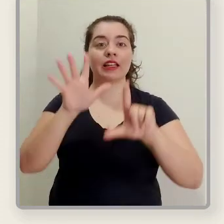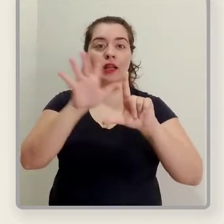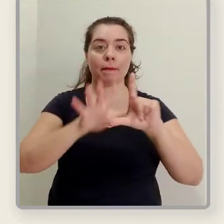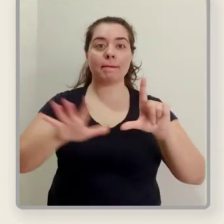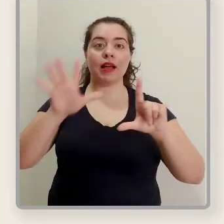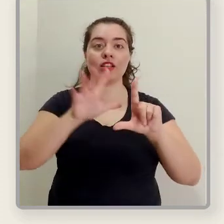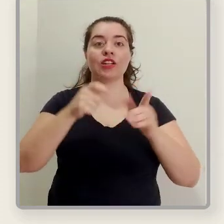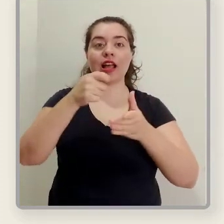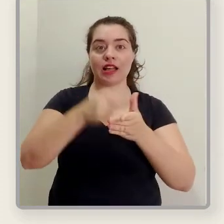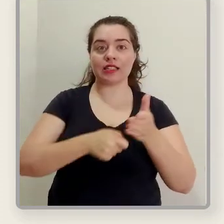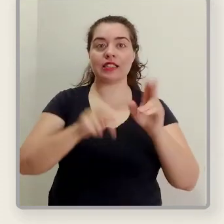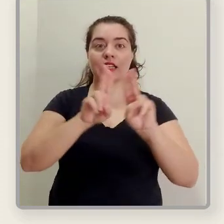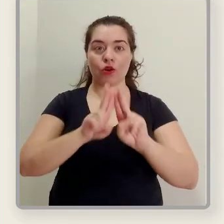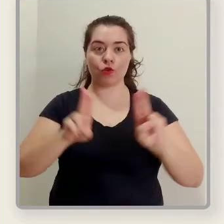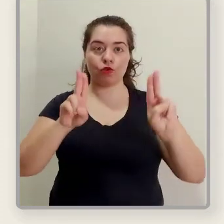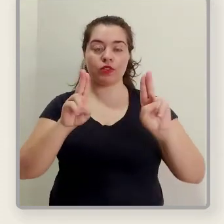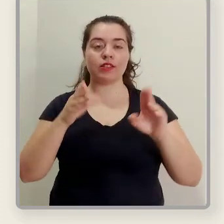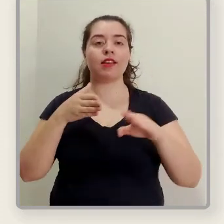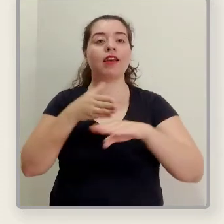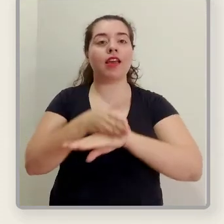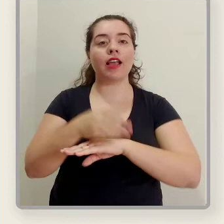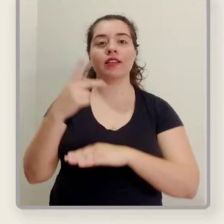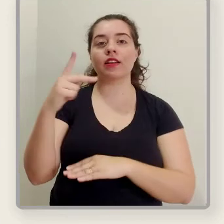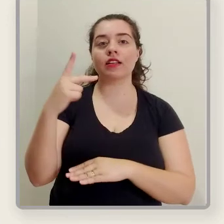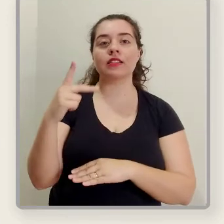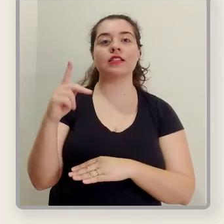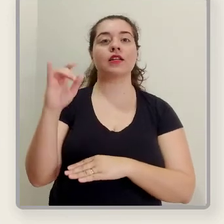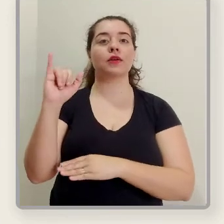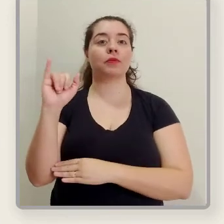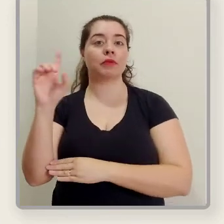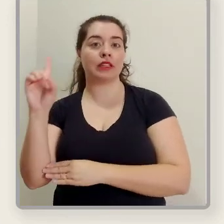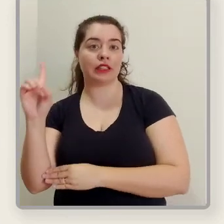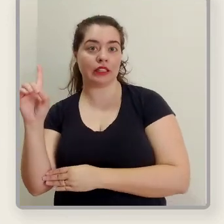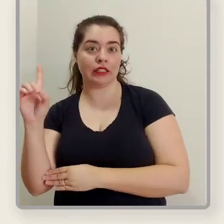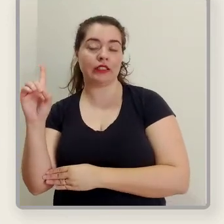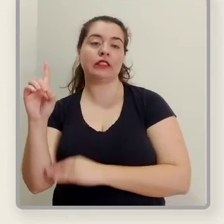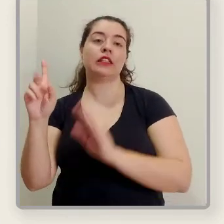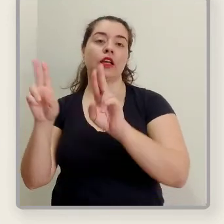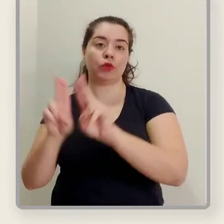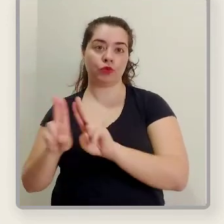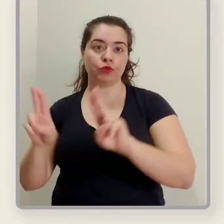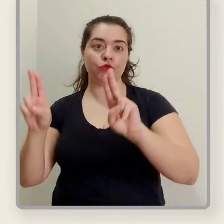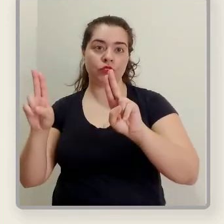seu ID, que é o acesso unificado, pode ser o do Moodle, por exemplo.